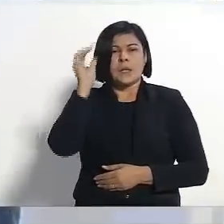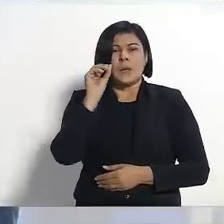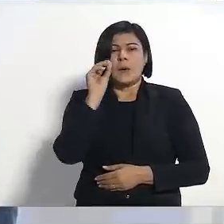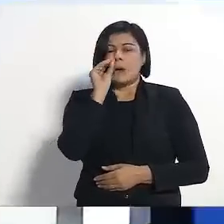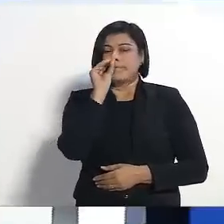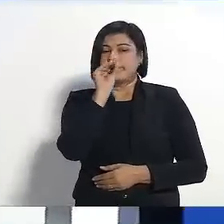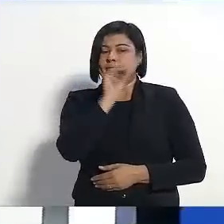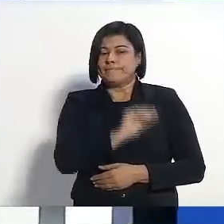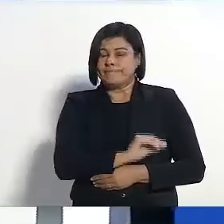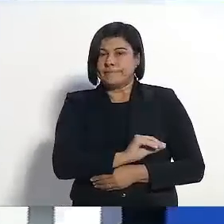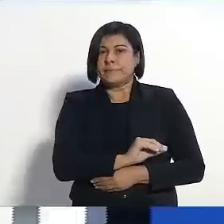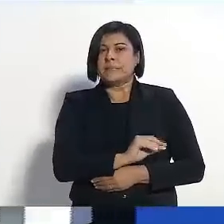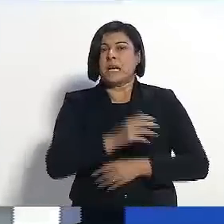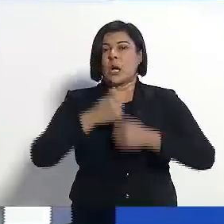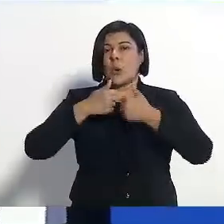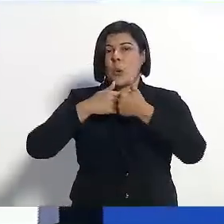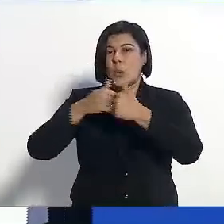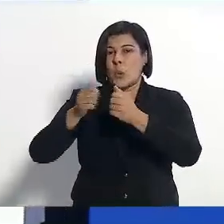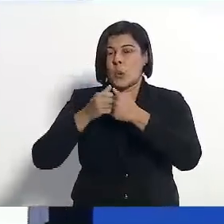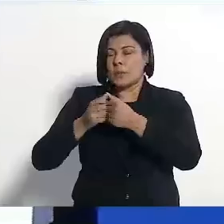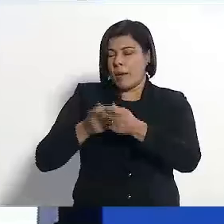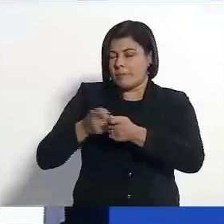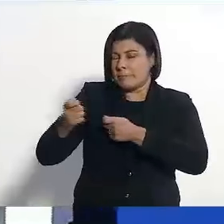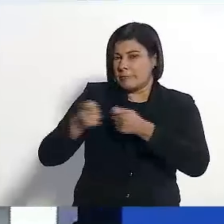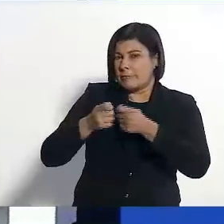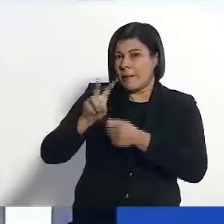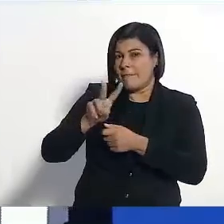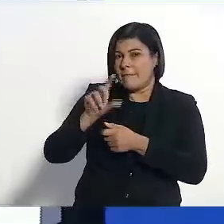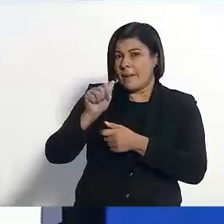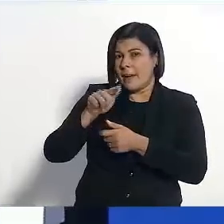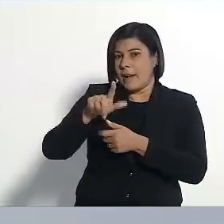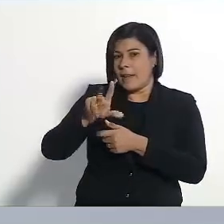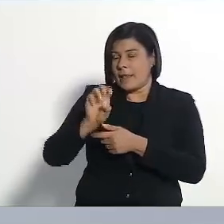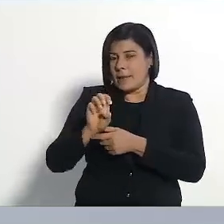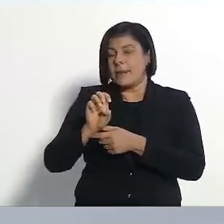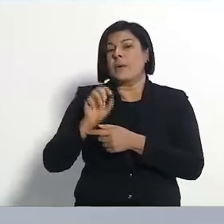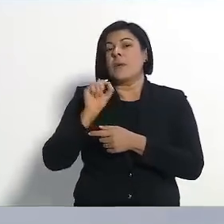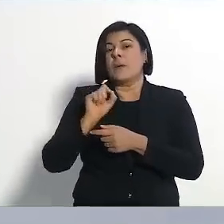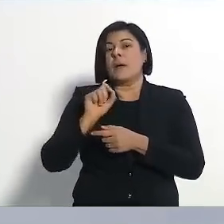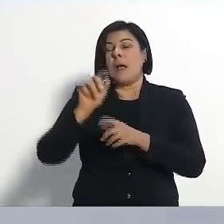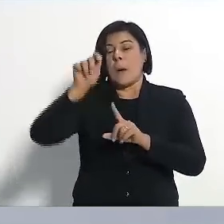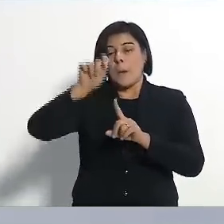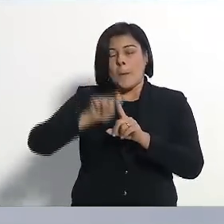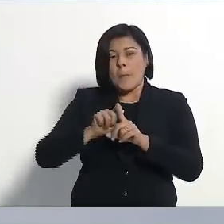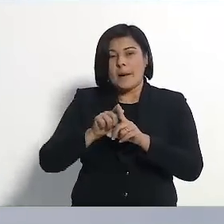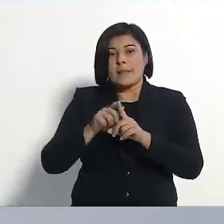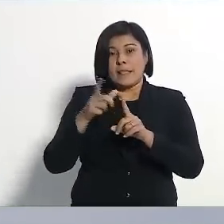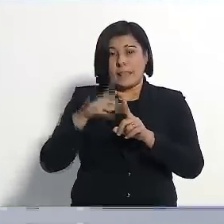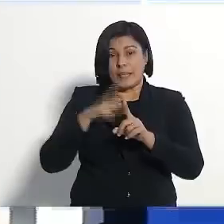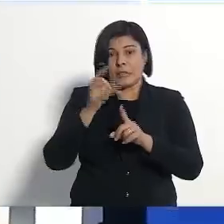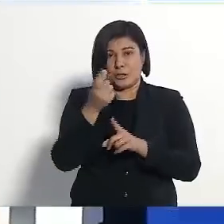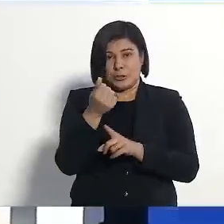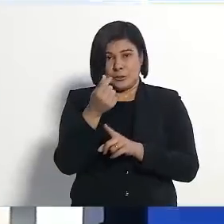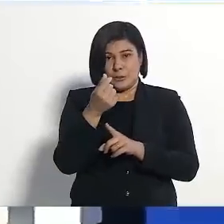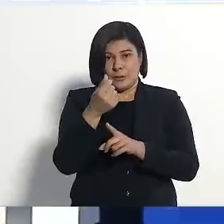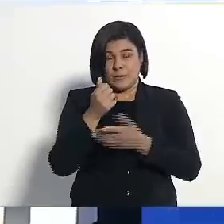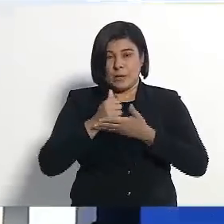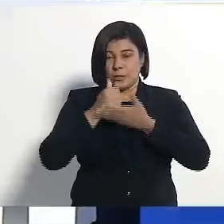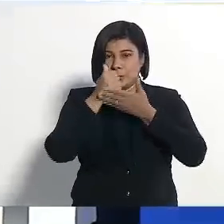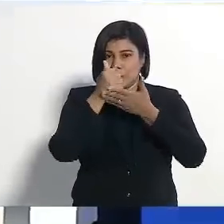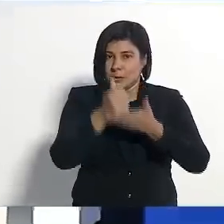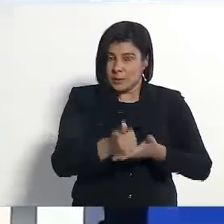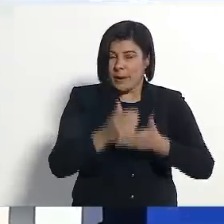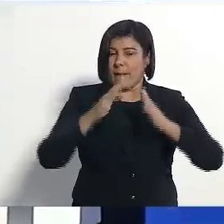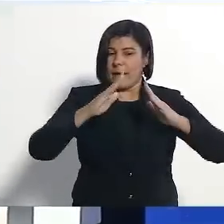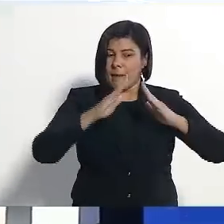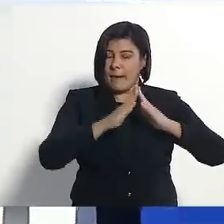para a casa de ônibus para economizar o dinheiro do vale para sobrar mais um pouquinho no final do mês. Para sobrar mais no final do mês para eu ajudar no sustento